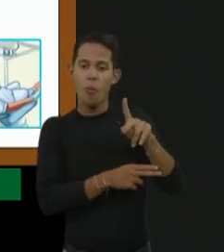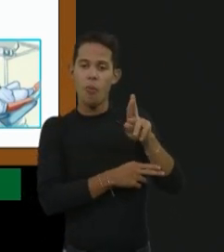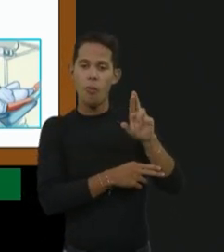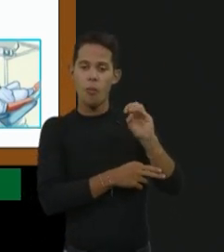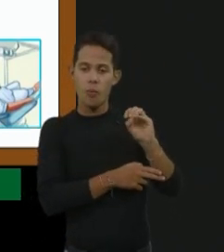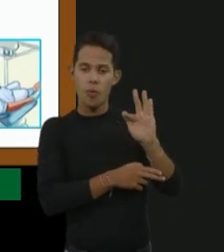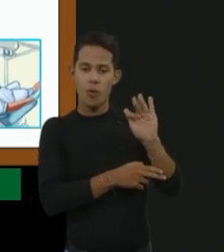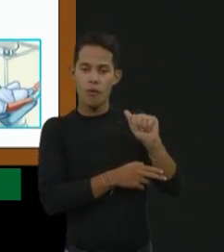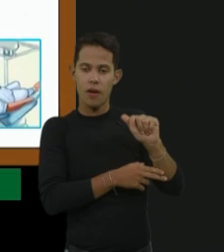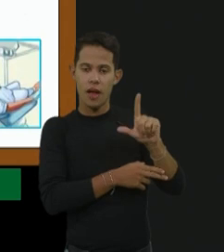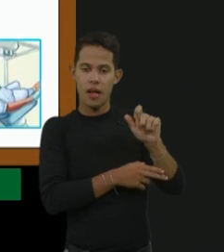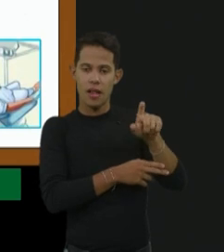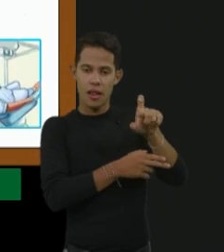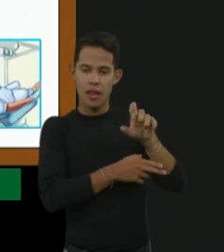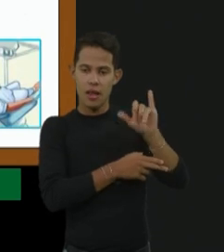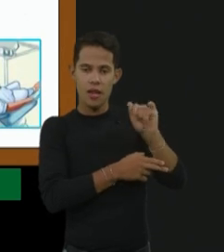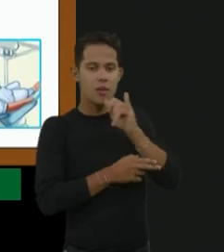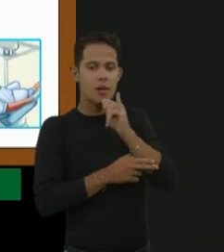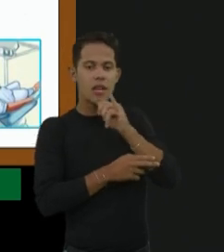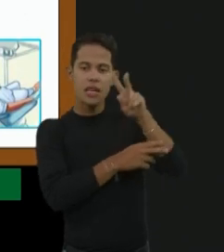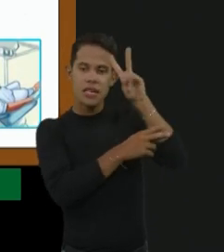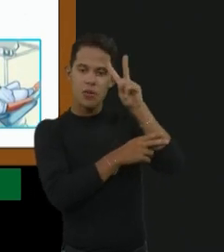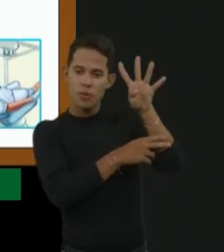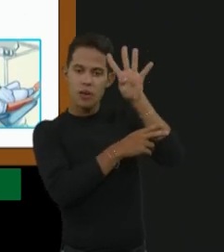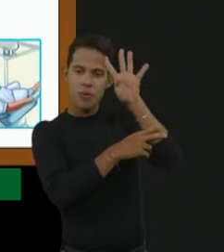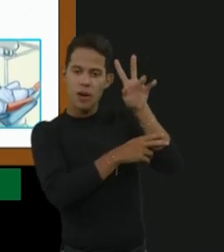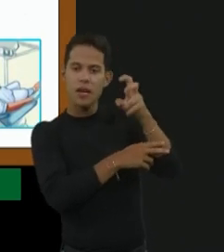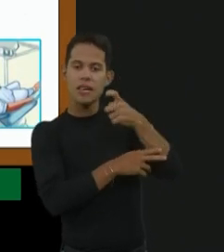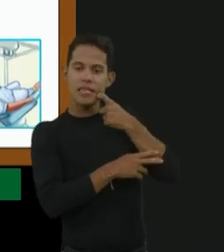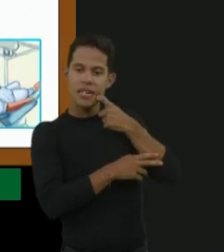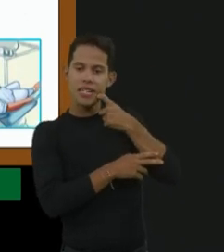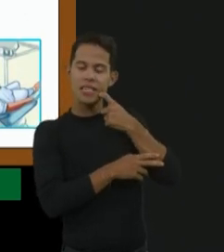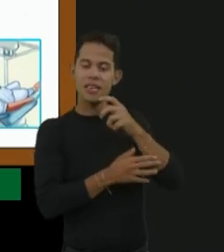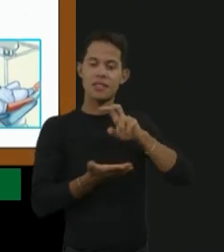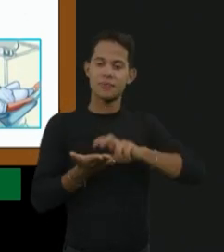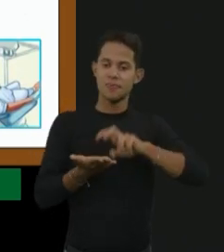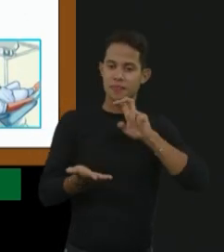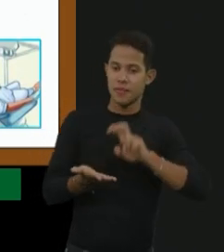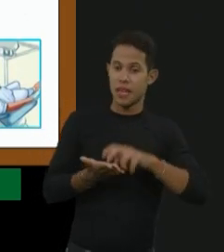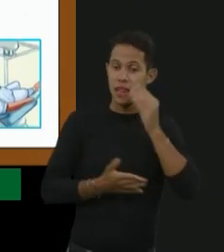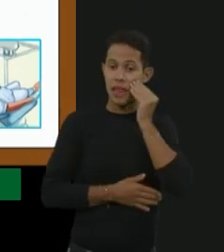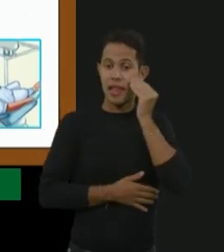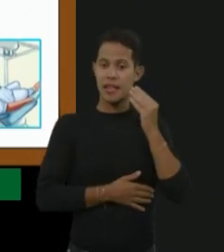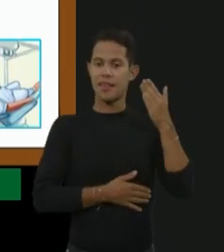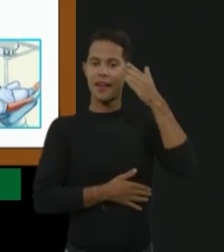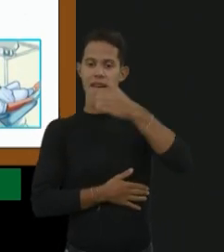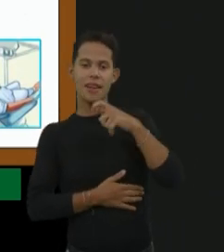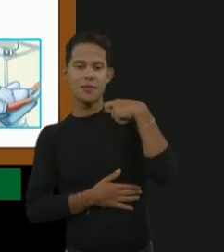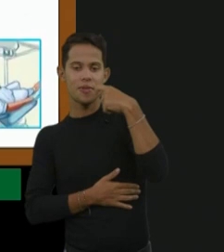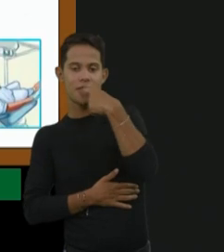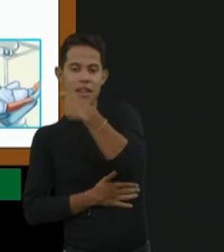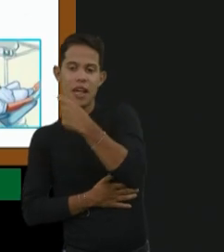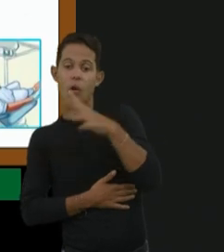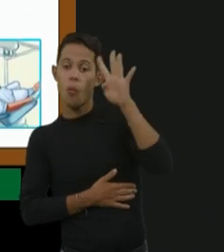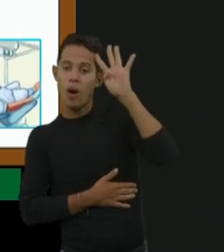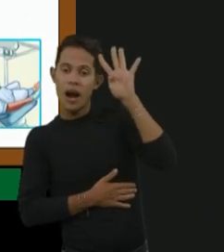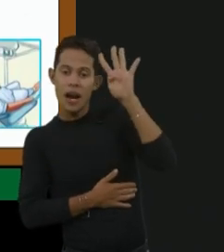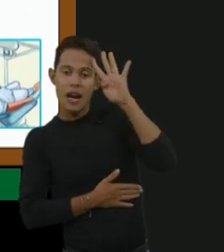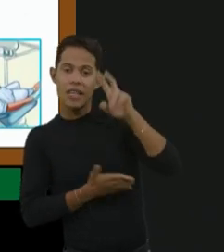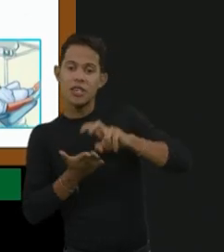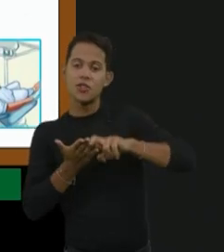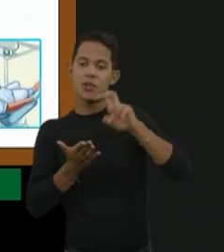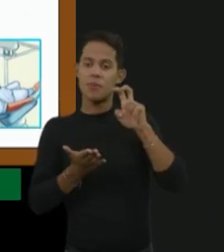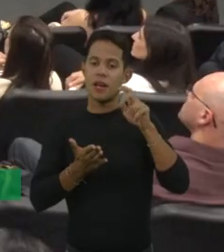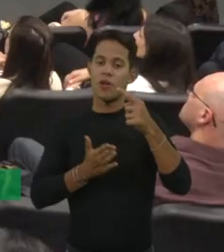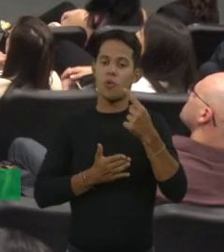aplica a segunda, quarta, sexta de manhã, tenta ir no dentista naquele dia, na quarta, aplicar uma hora antes o fator. Então, gente faz essas